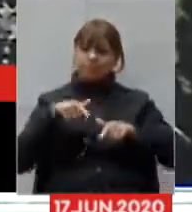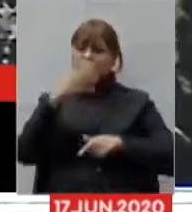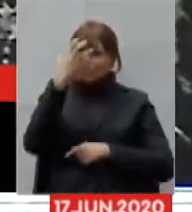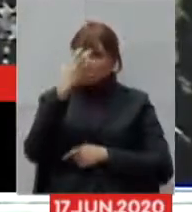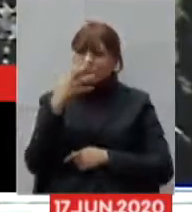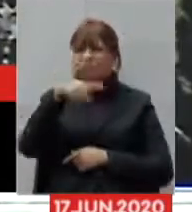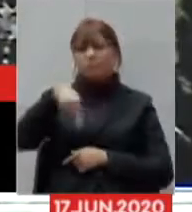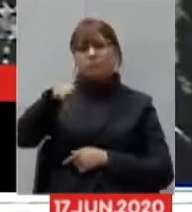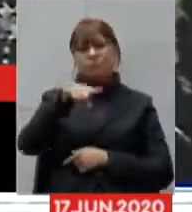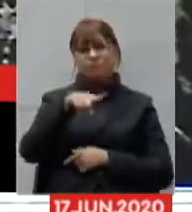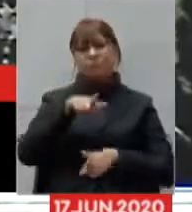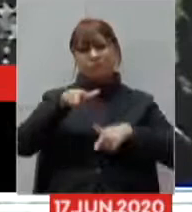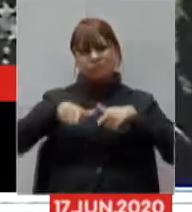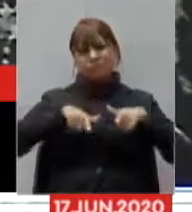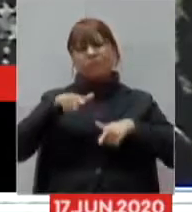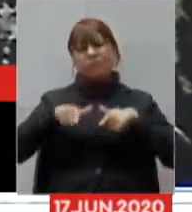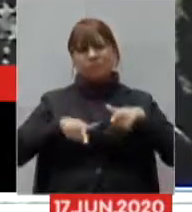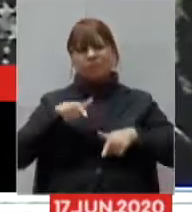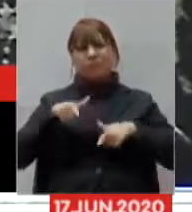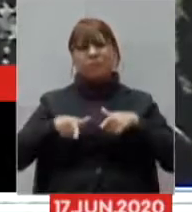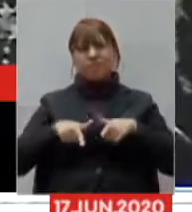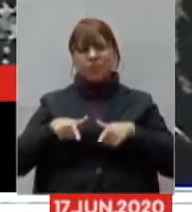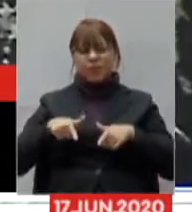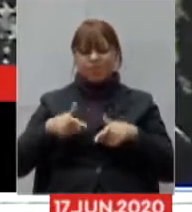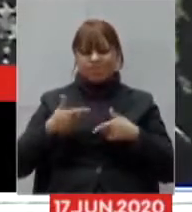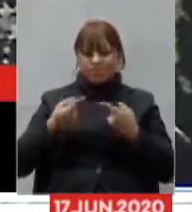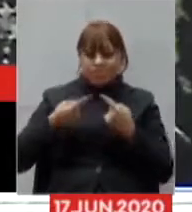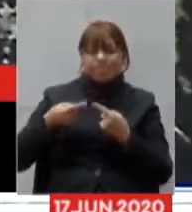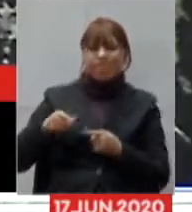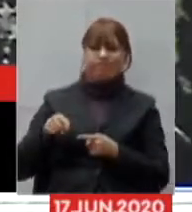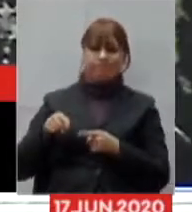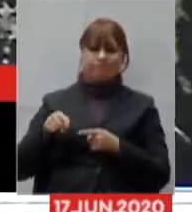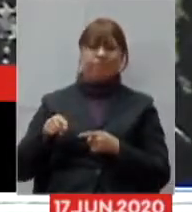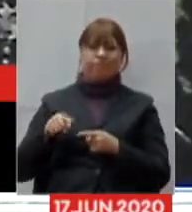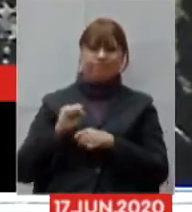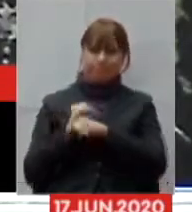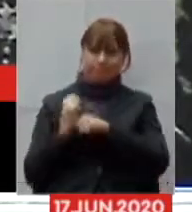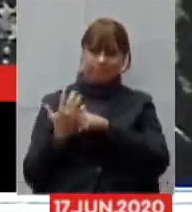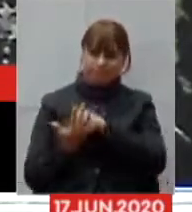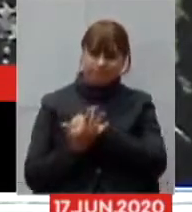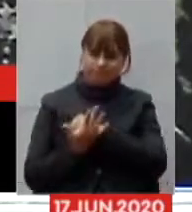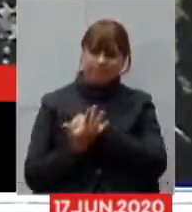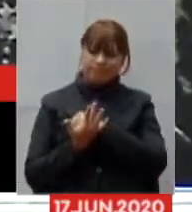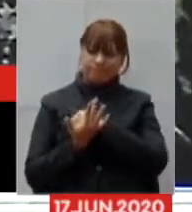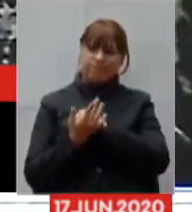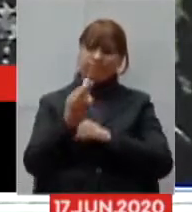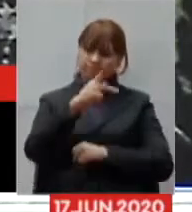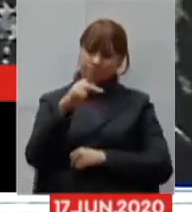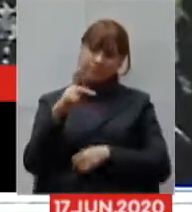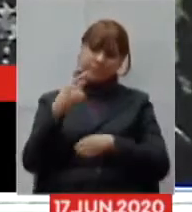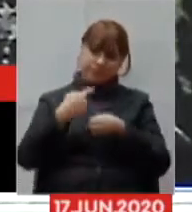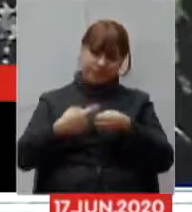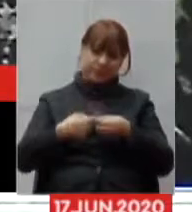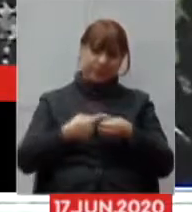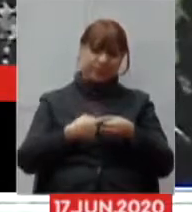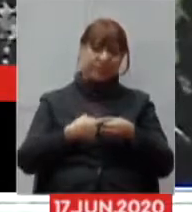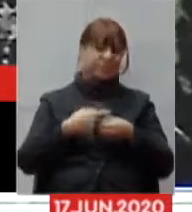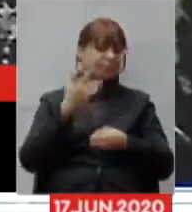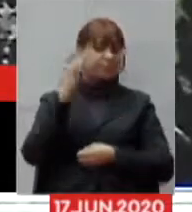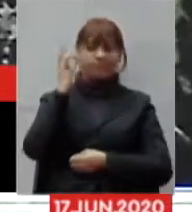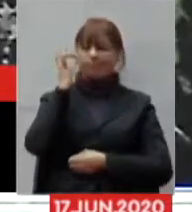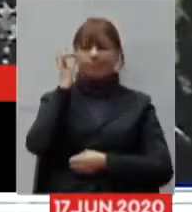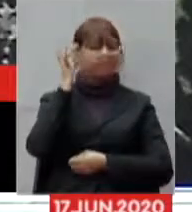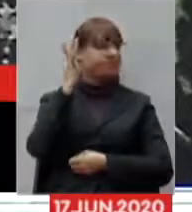que eles estão tendo para com o enfrentamento desse vírus nos seus municípios não é fácil